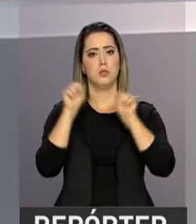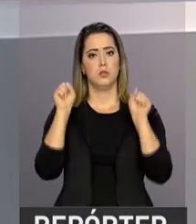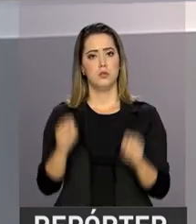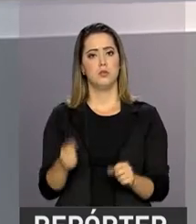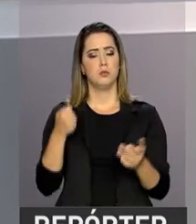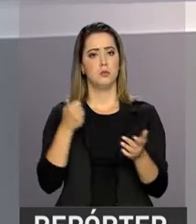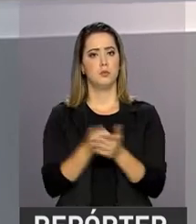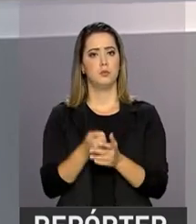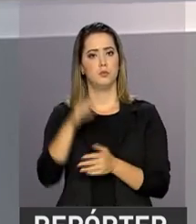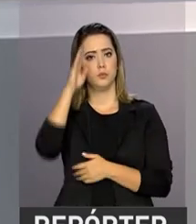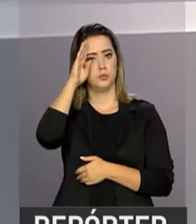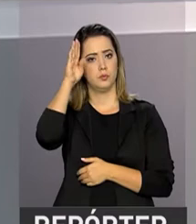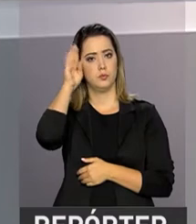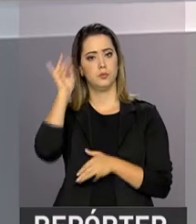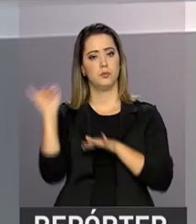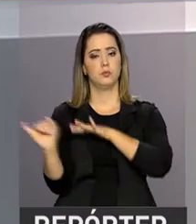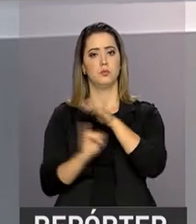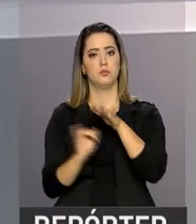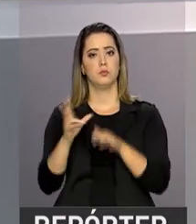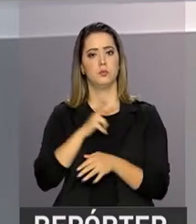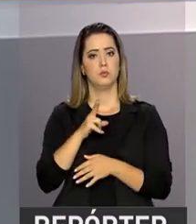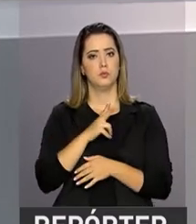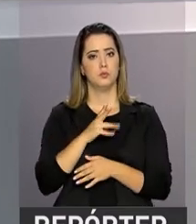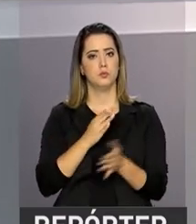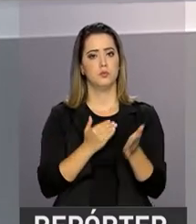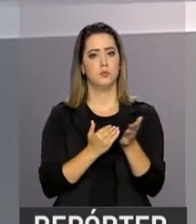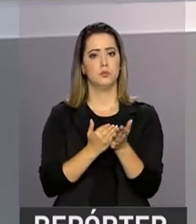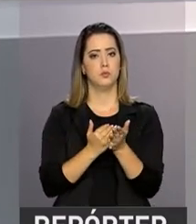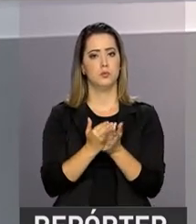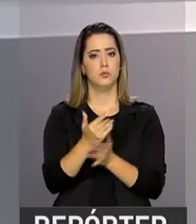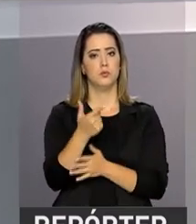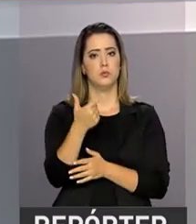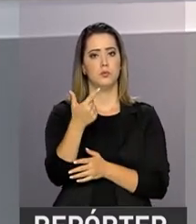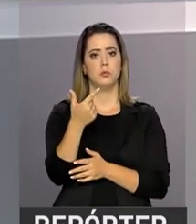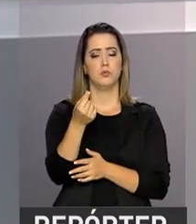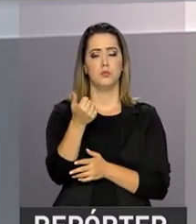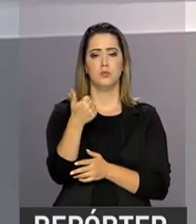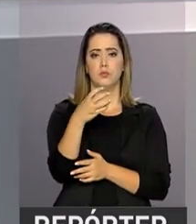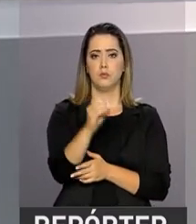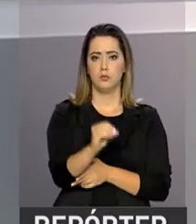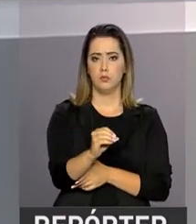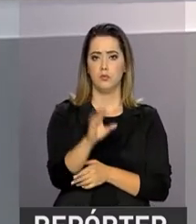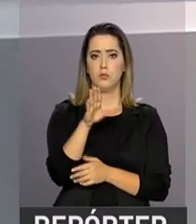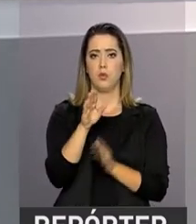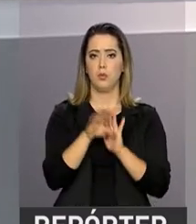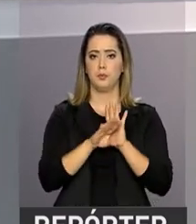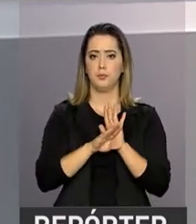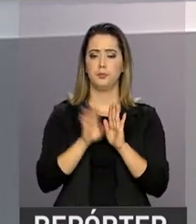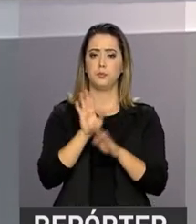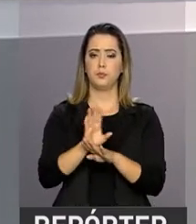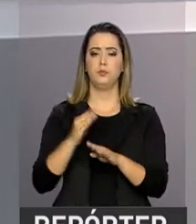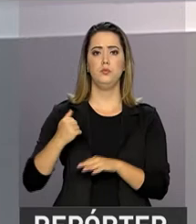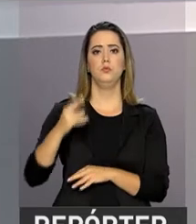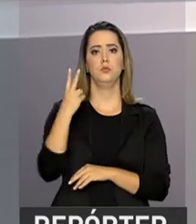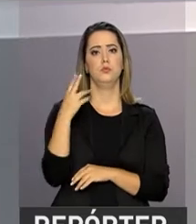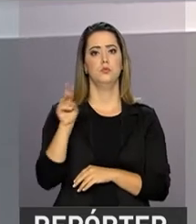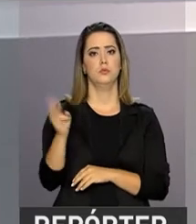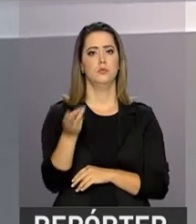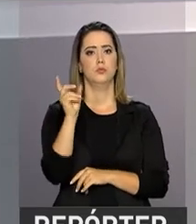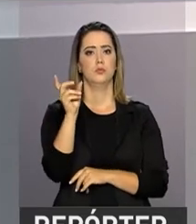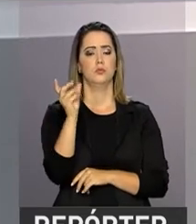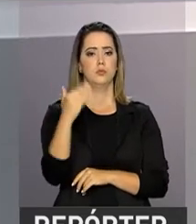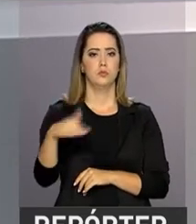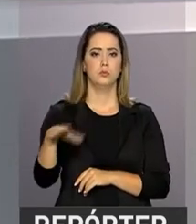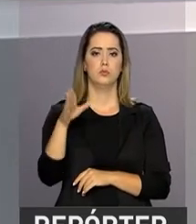financiamento de graduação em instituições particulares de ensino. Desde 2010, o programa já beneficiou mais de R$ 2